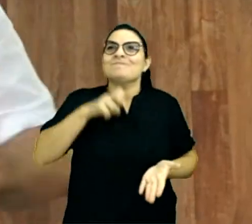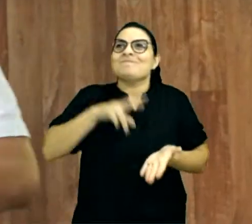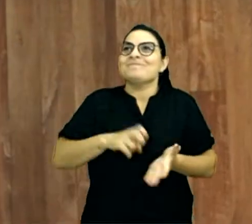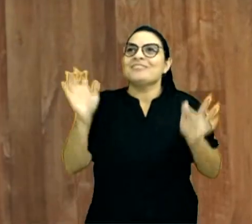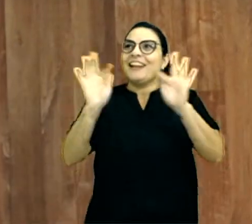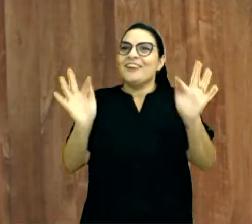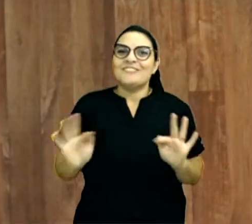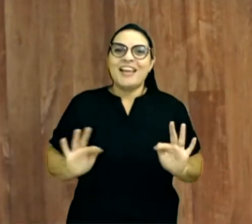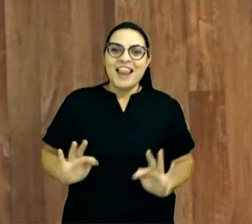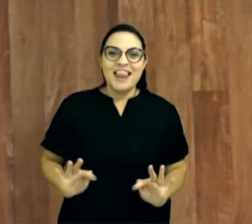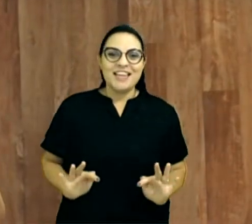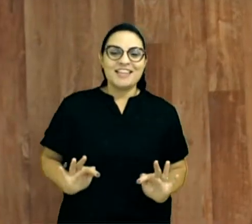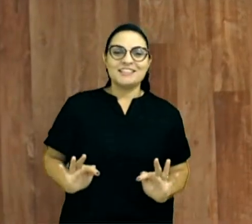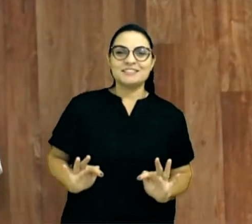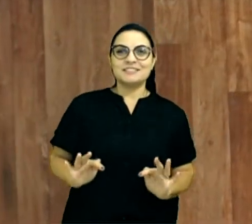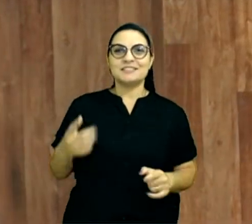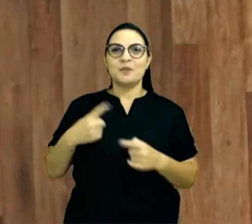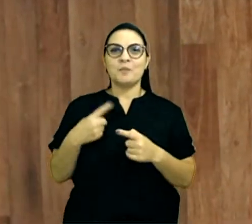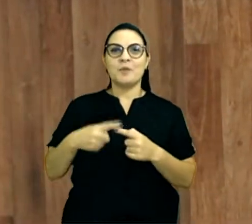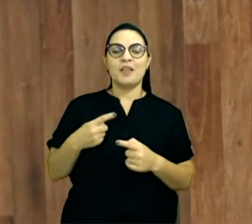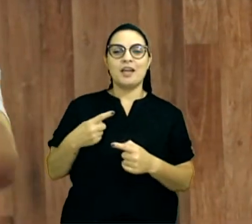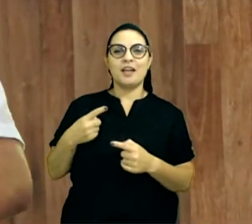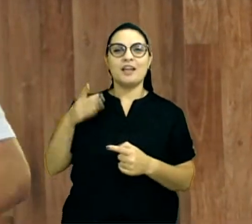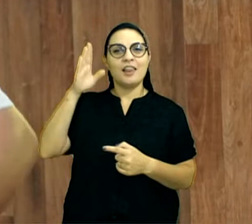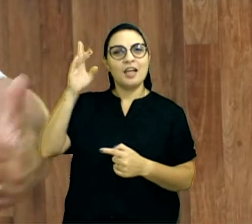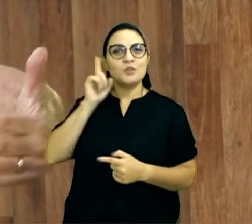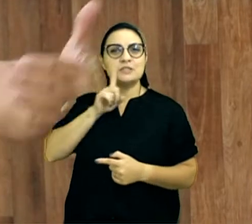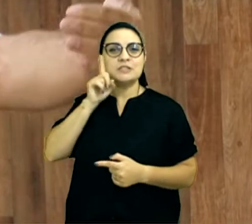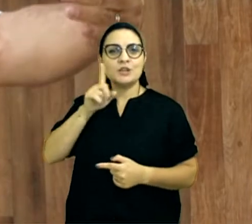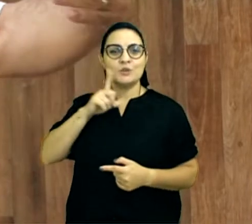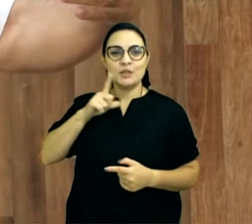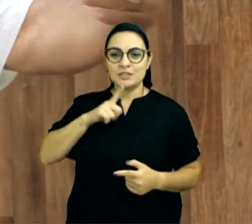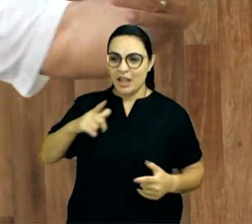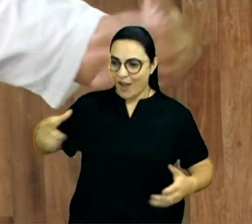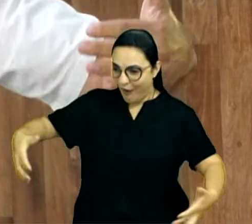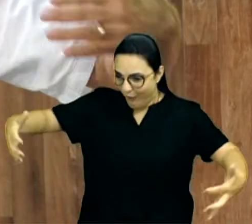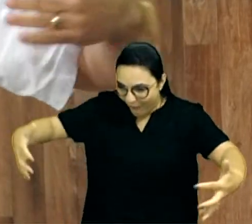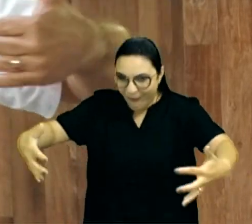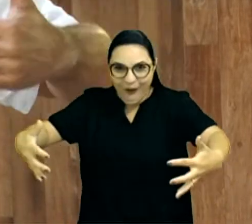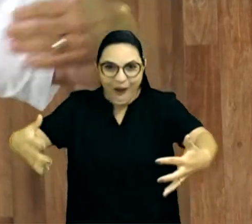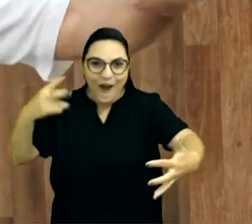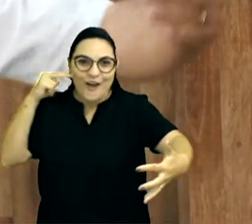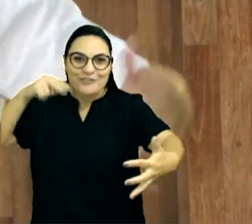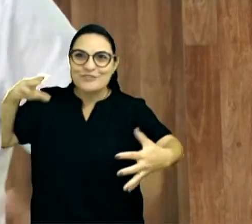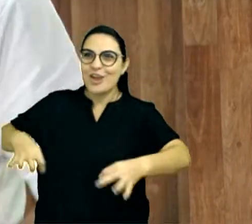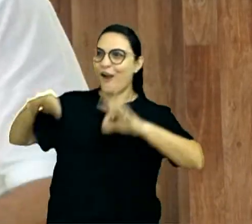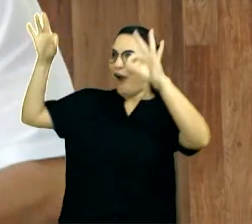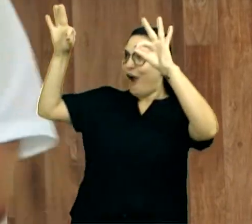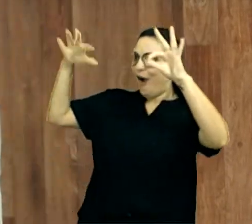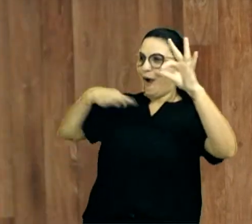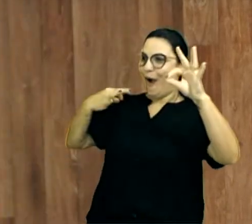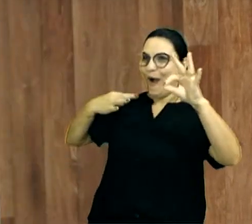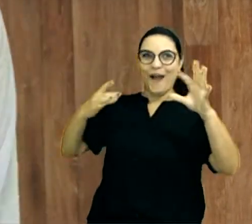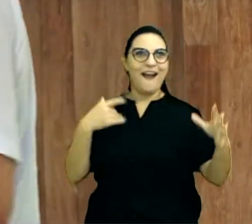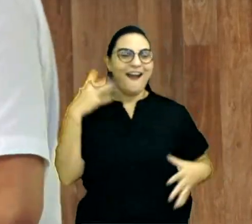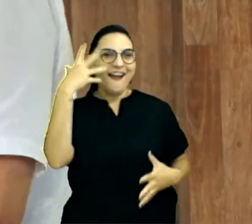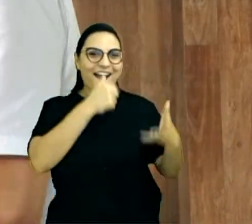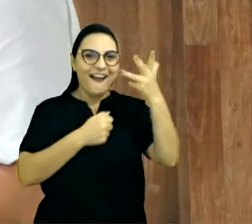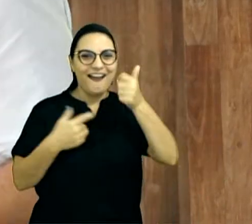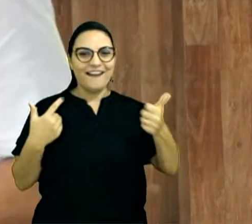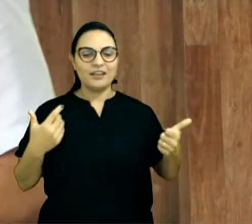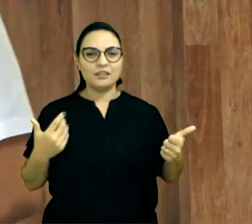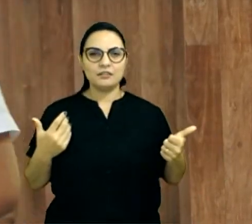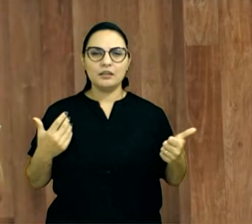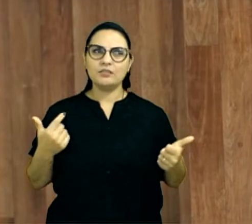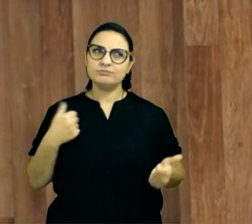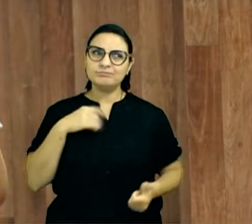ele, talvez, porque morou nos Estados Unidos, tem esse ar, e ele está, olha essa camisa, olha isso daqui, e eu falei, legal, tal,